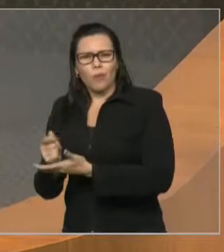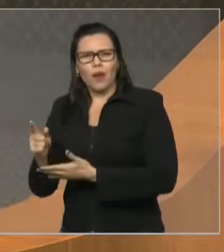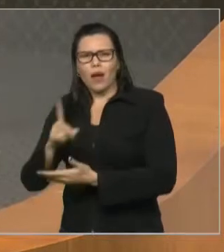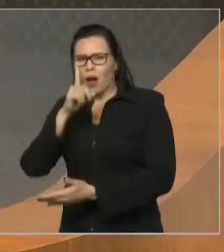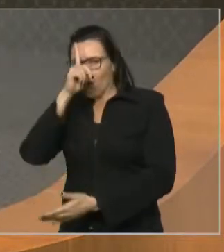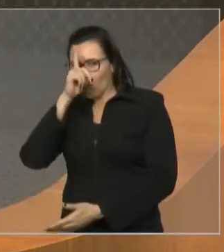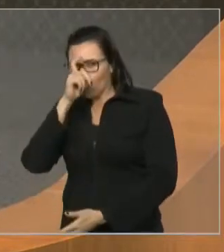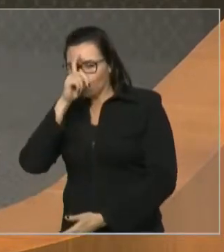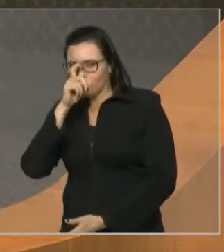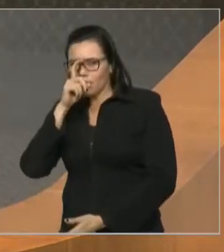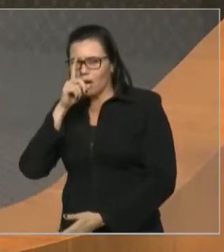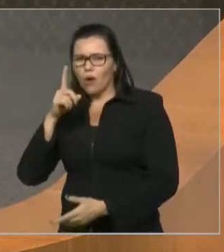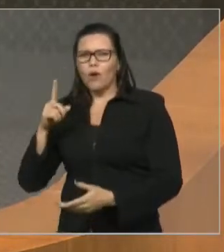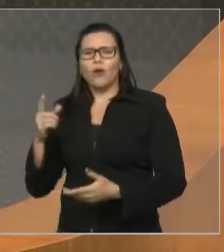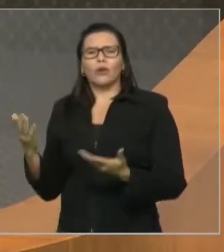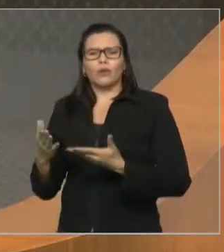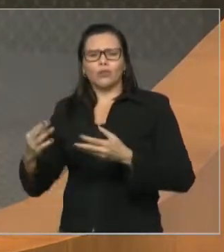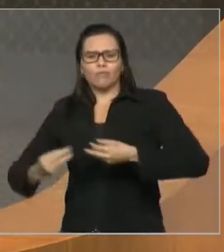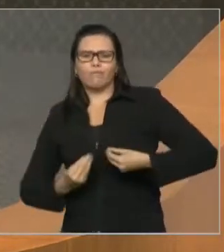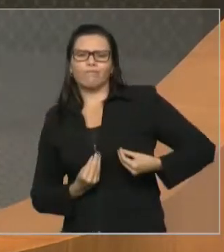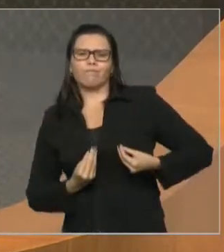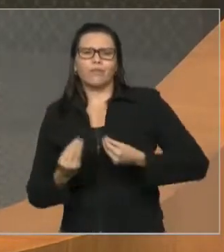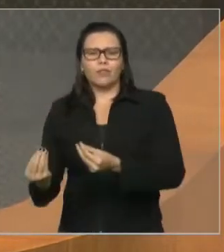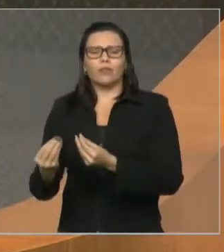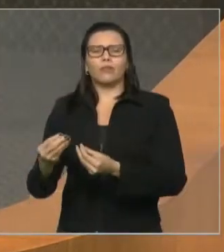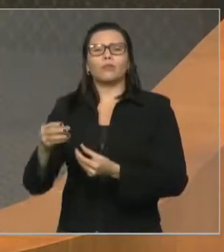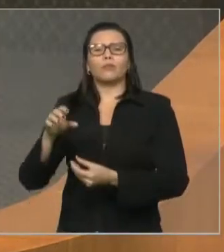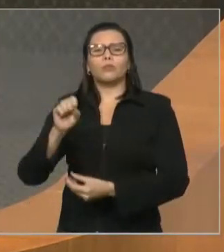manter lá atrás, e hoje não mantém nada e ainda quer vender?